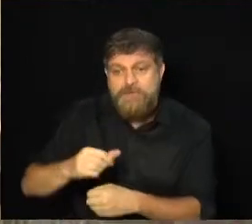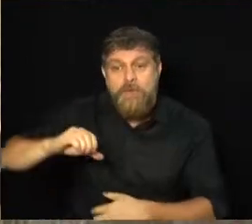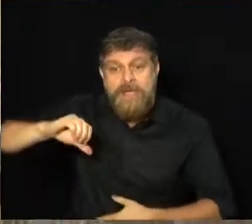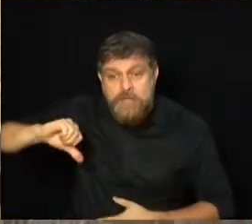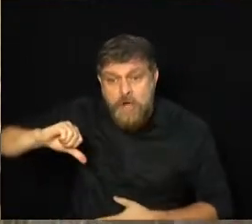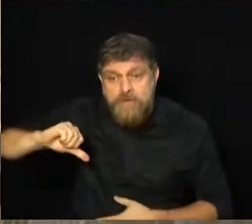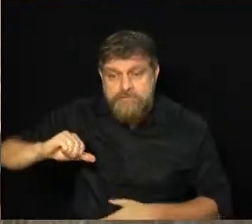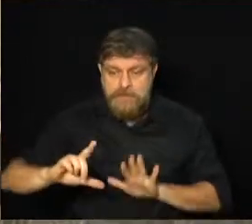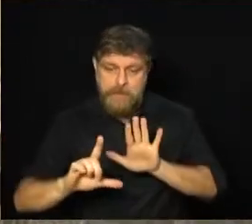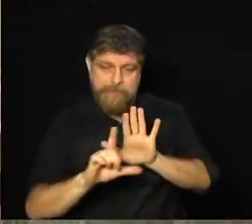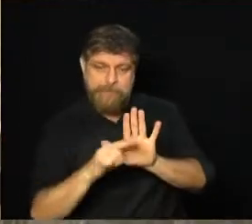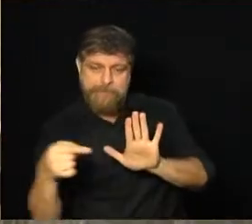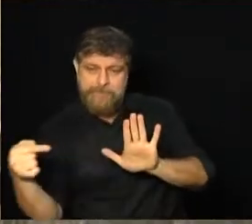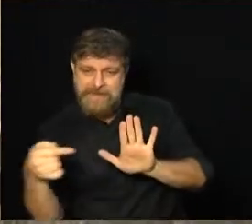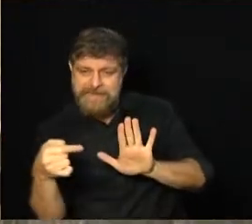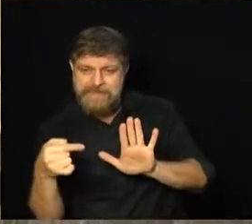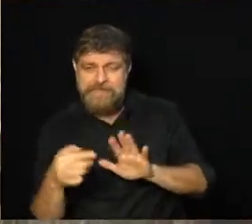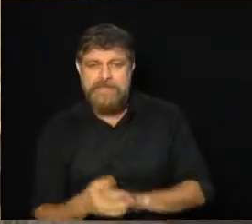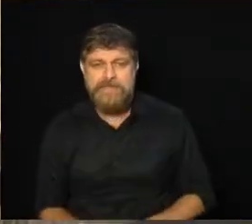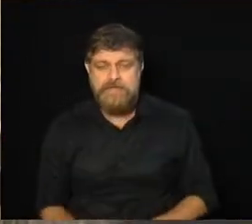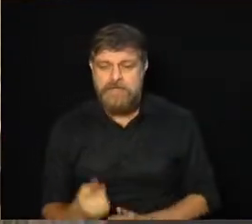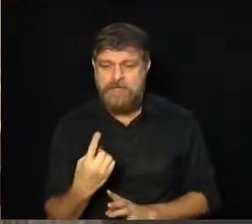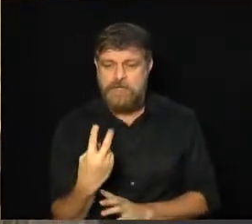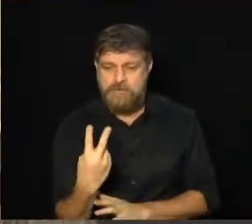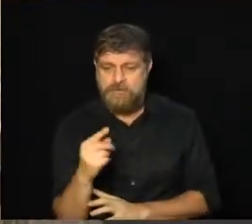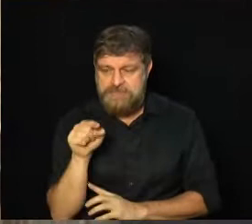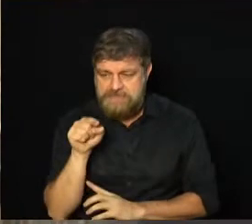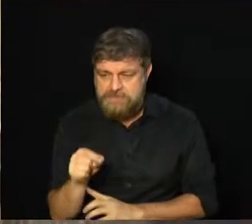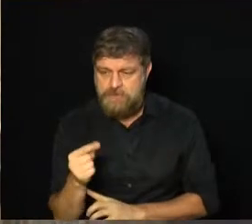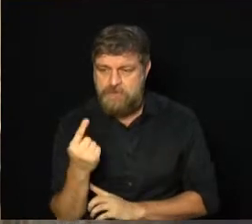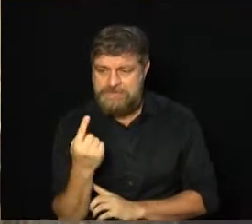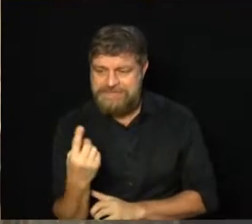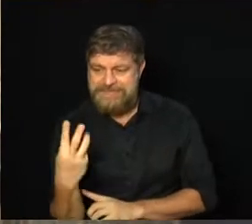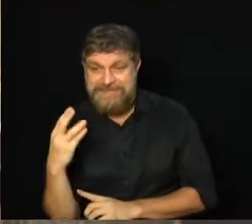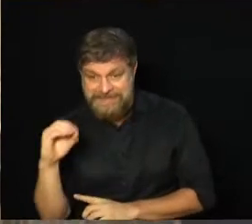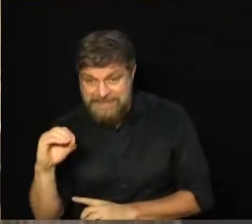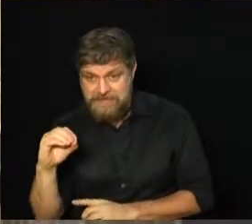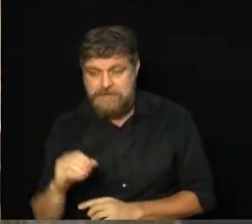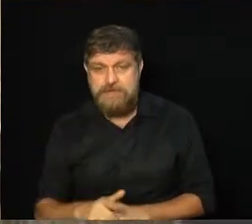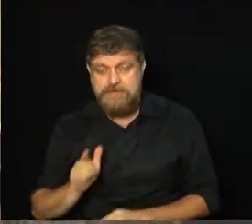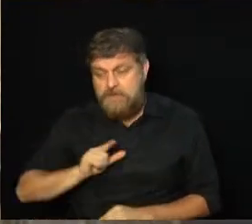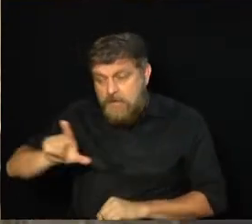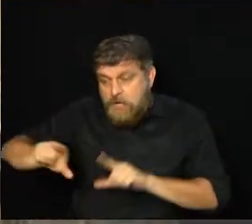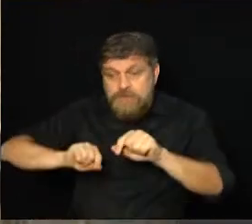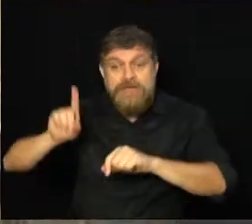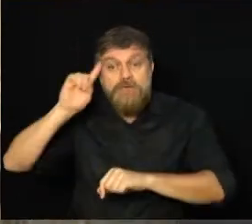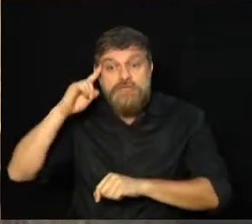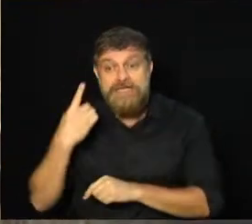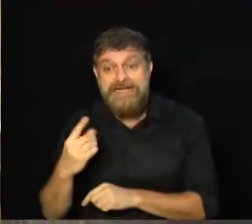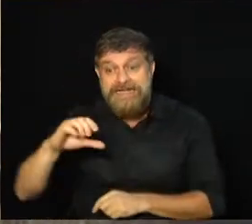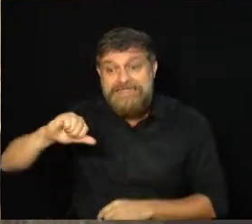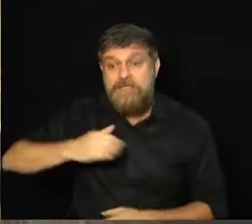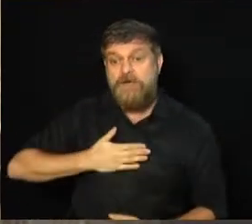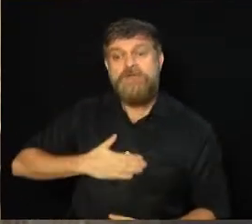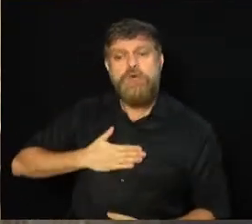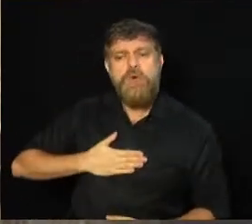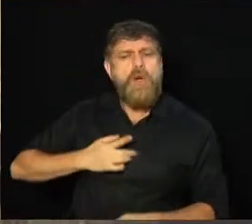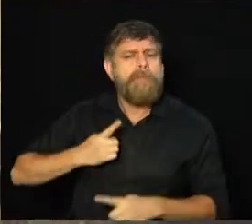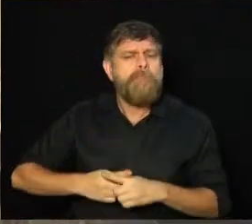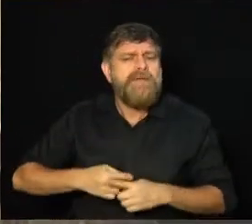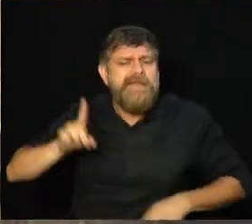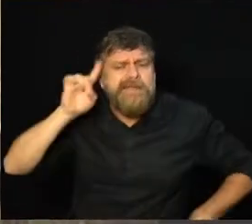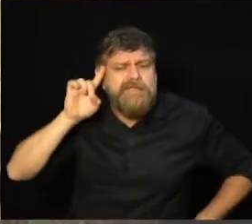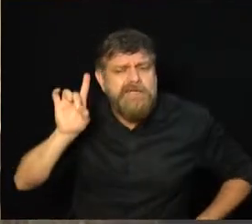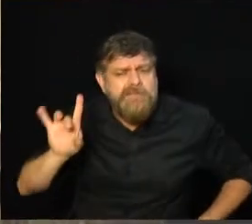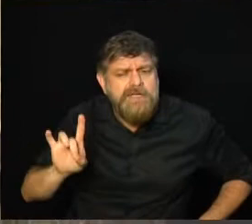com o Decreto-Lei 12.130, escolher a data do dia 19 de agosto. Por que 19 de